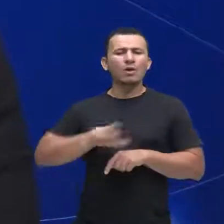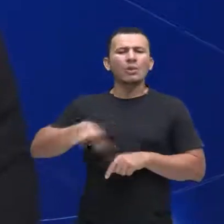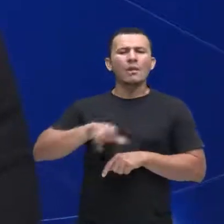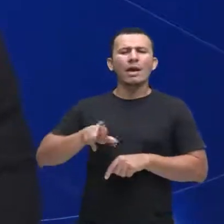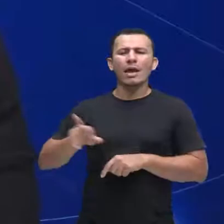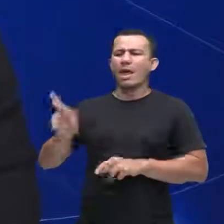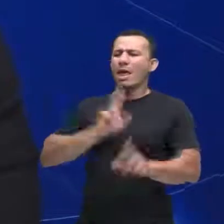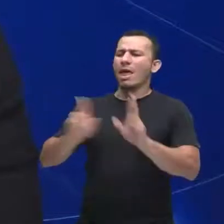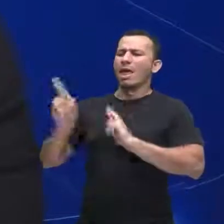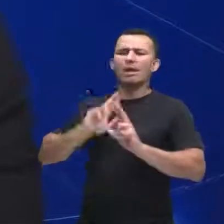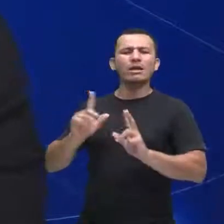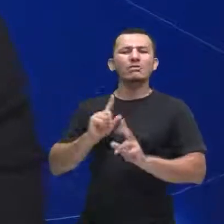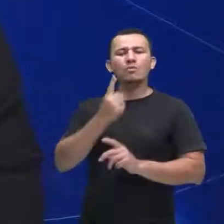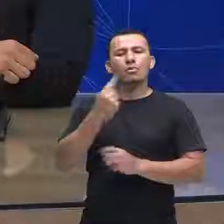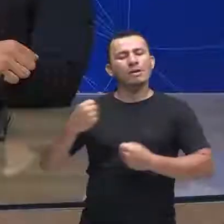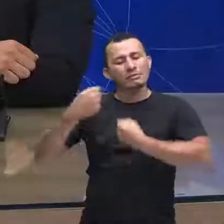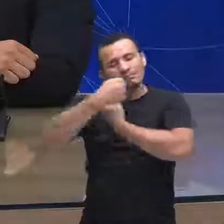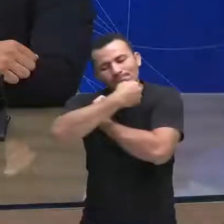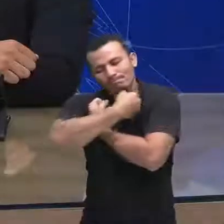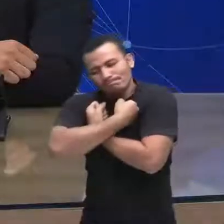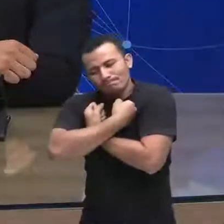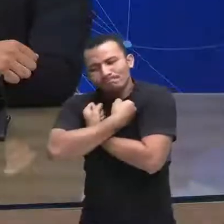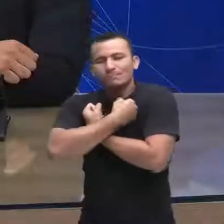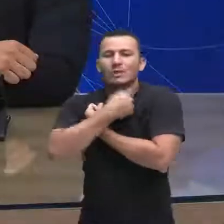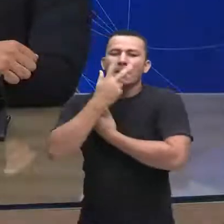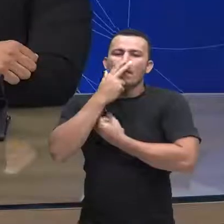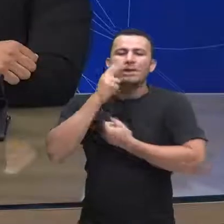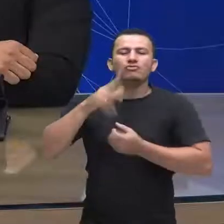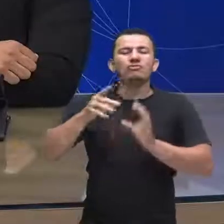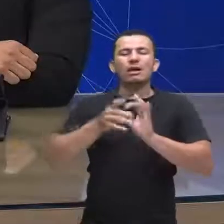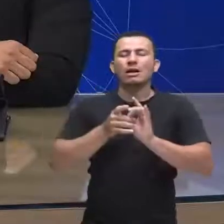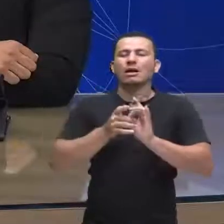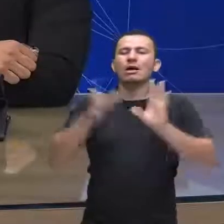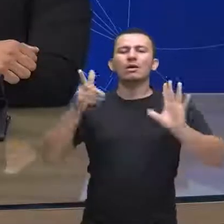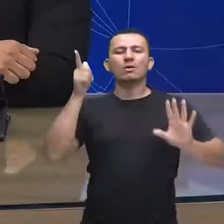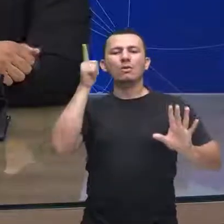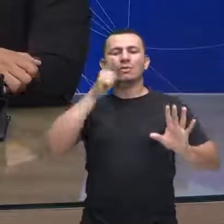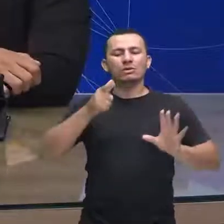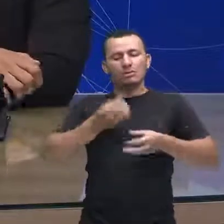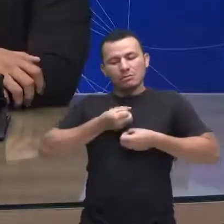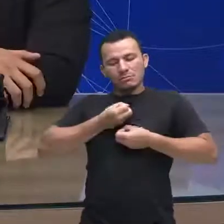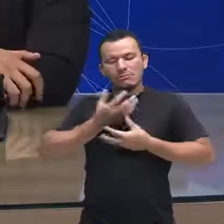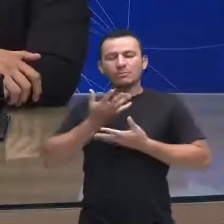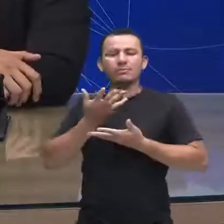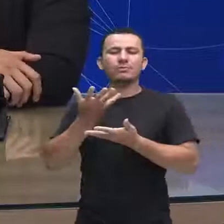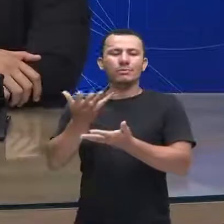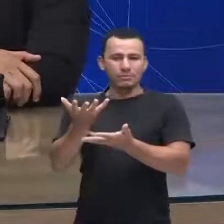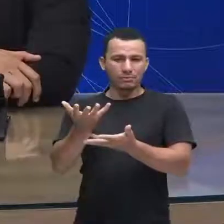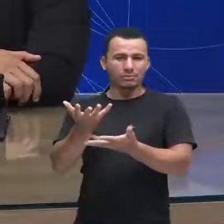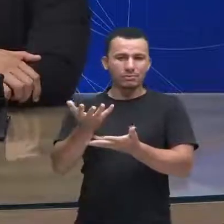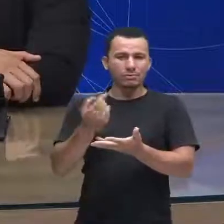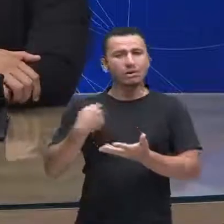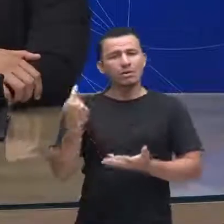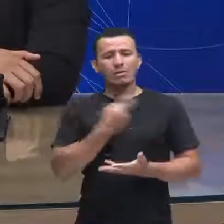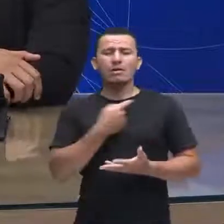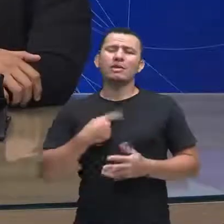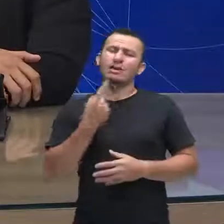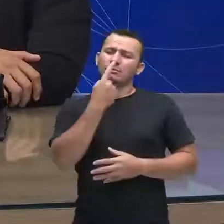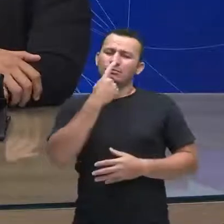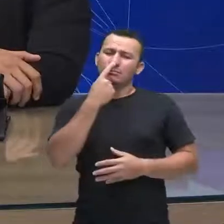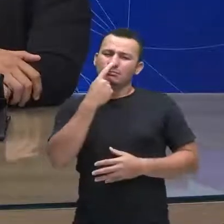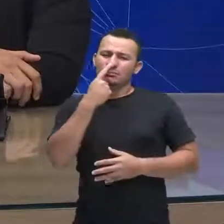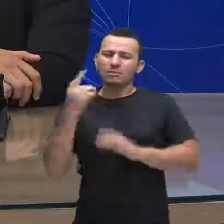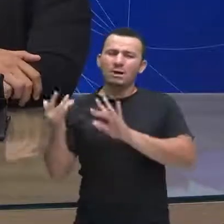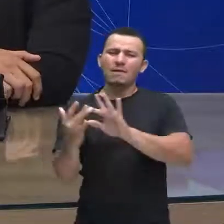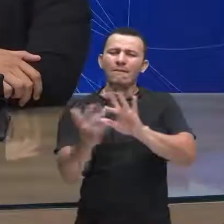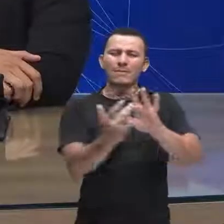mas um abraço fala muito também sim um abraço comunica muito nós somos uma dimensão afetiva não é Afonso